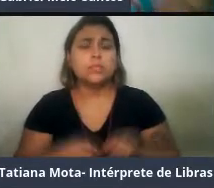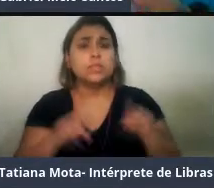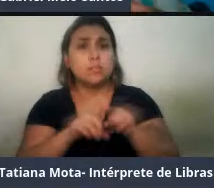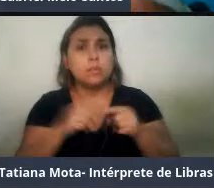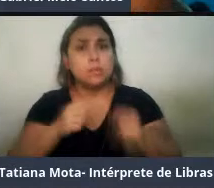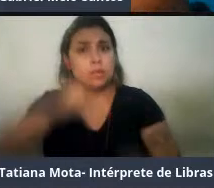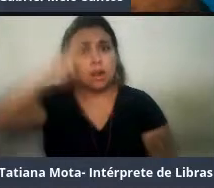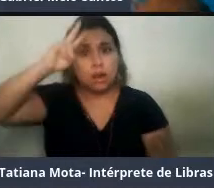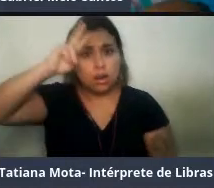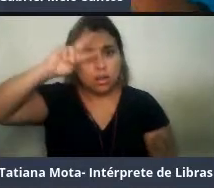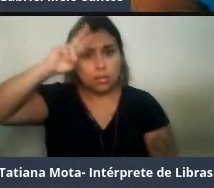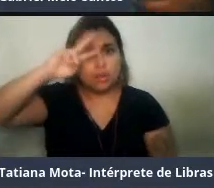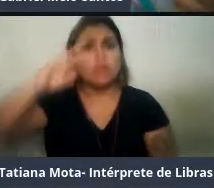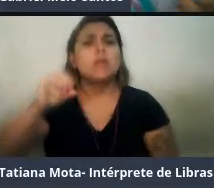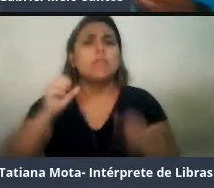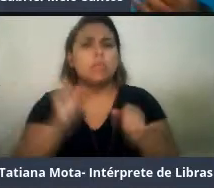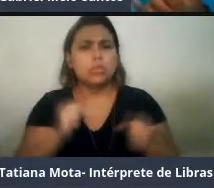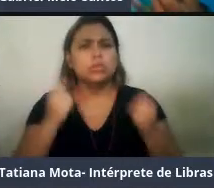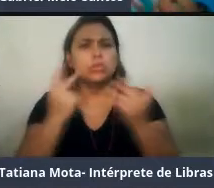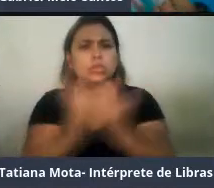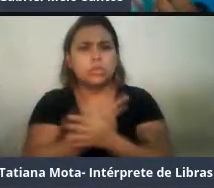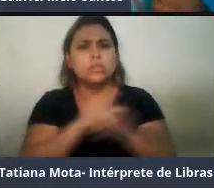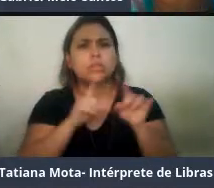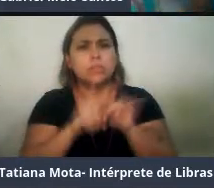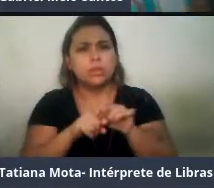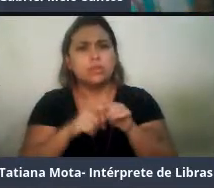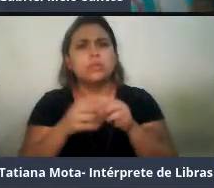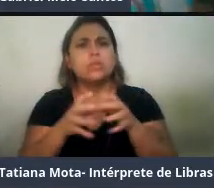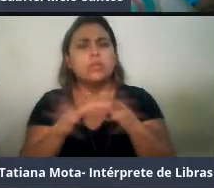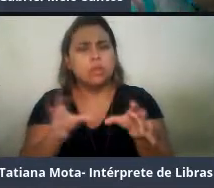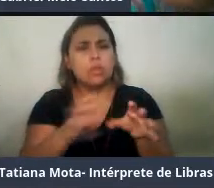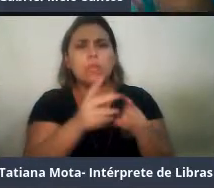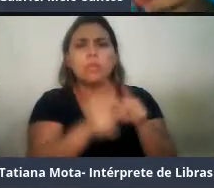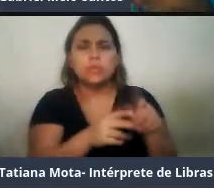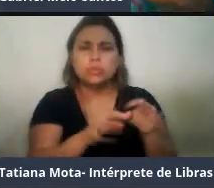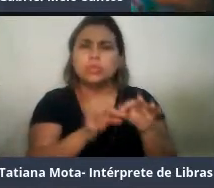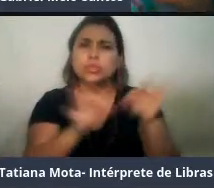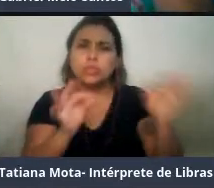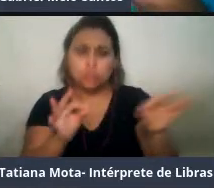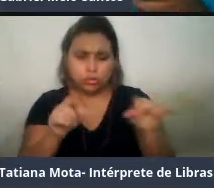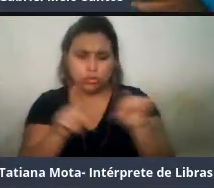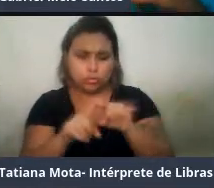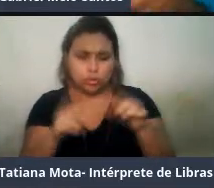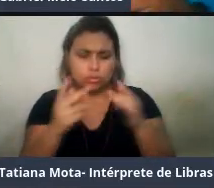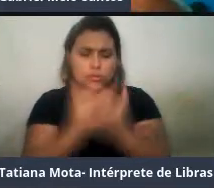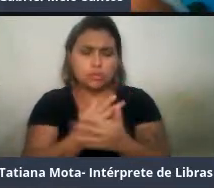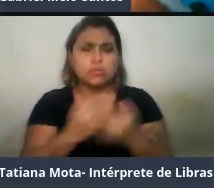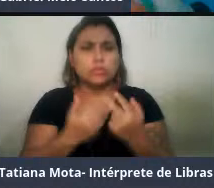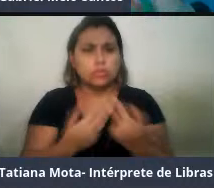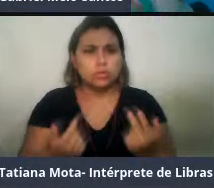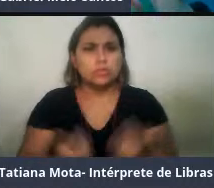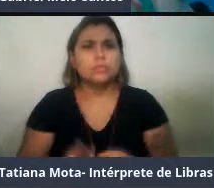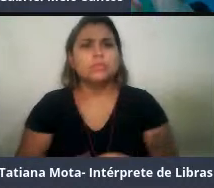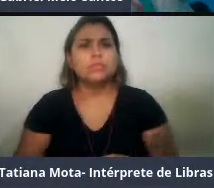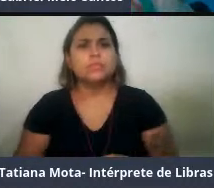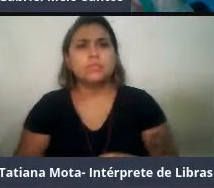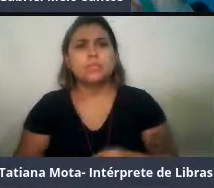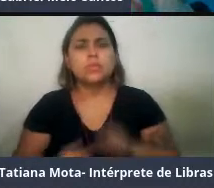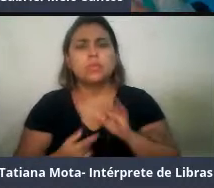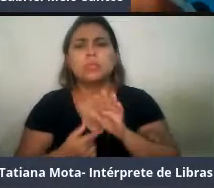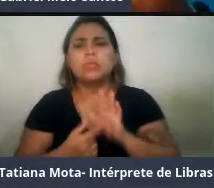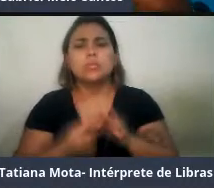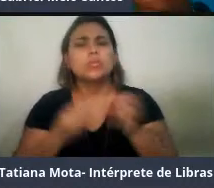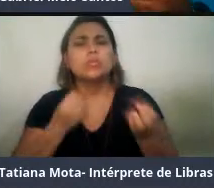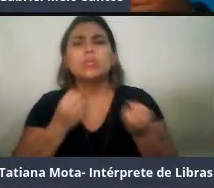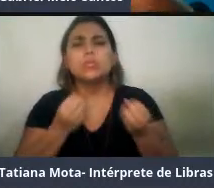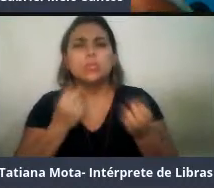tipos sonores compartilhados entre populações muito distantes, que similaridade na forma, né? Não significa similaridade na função.